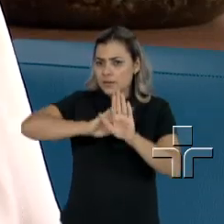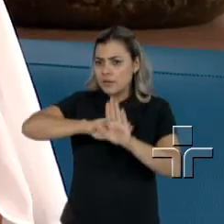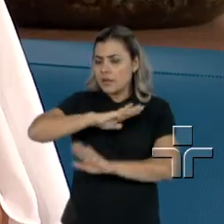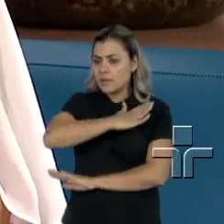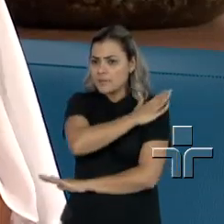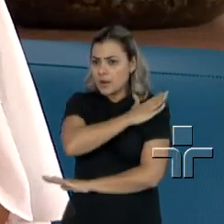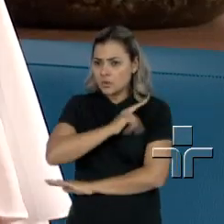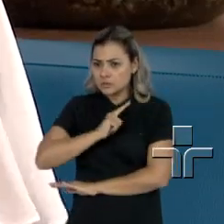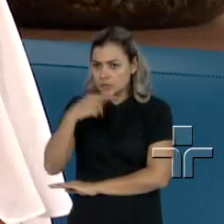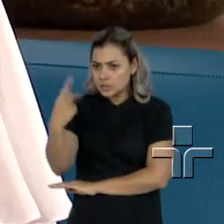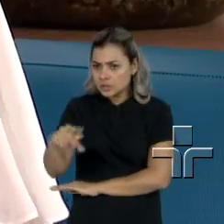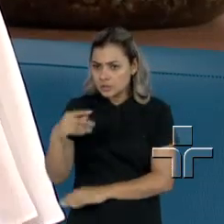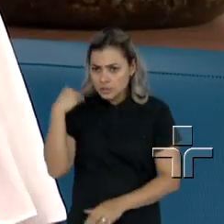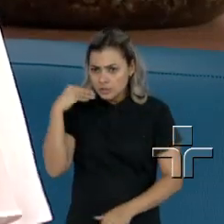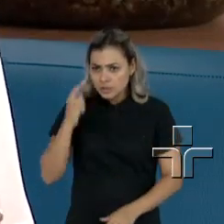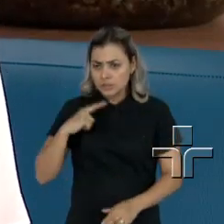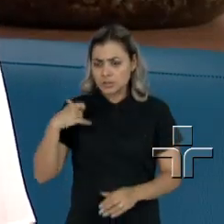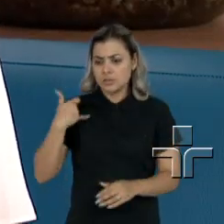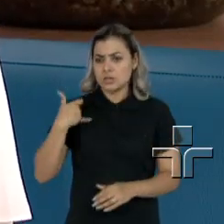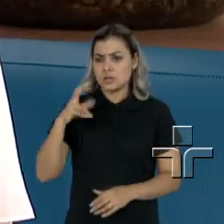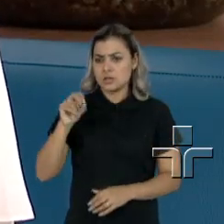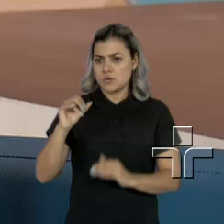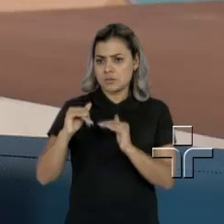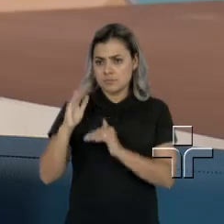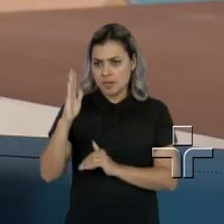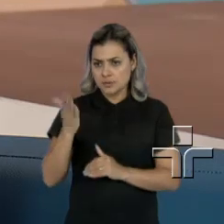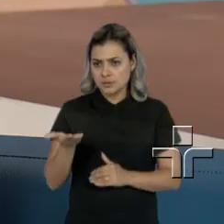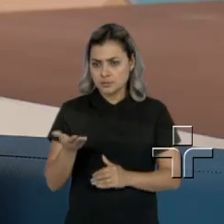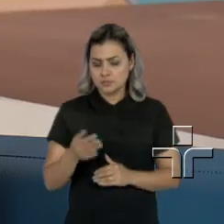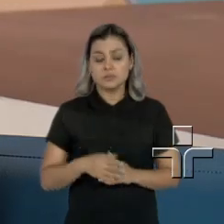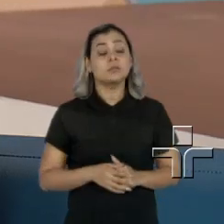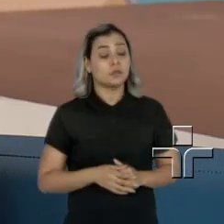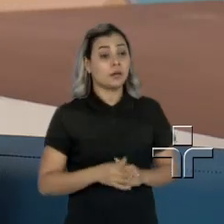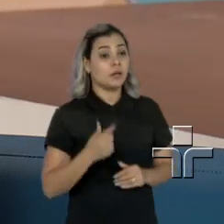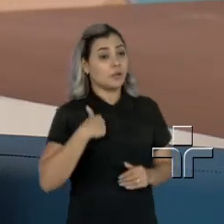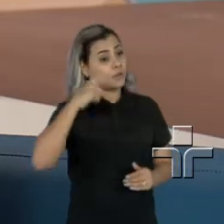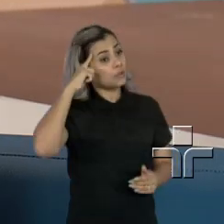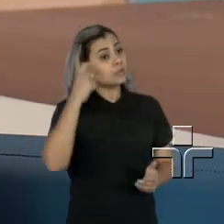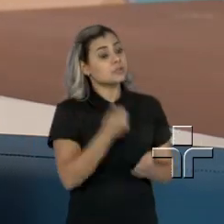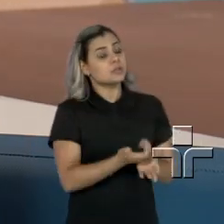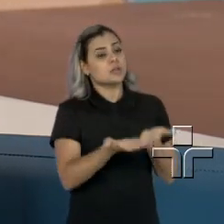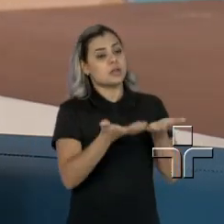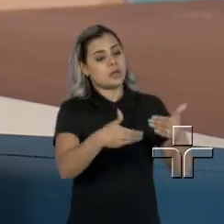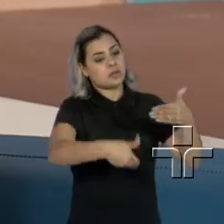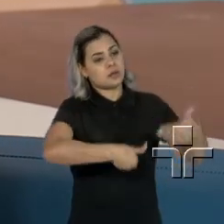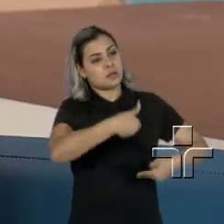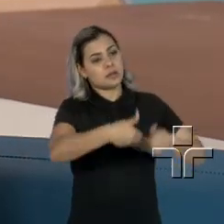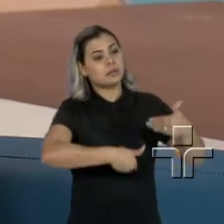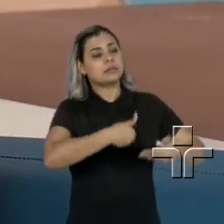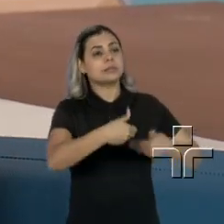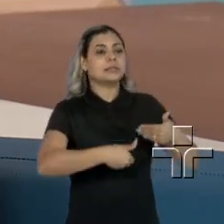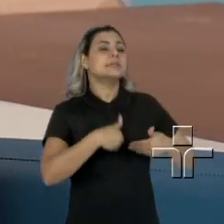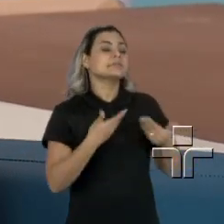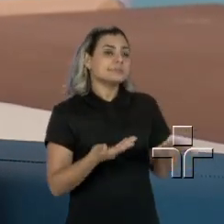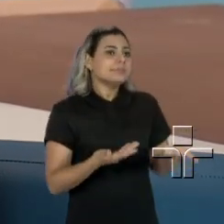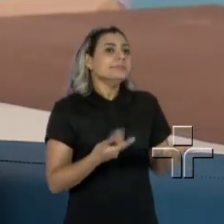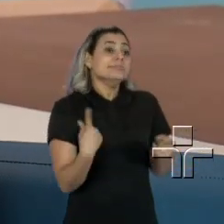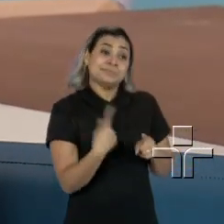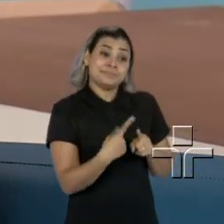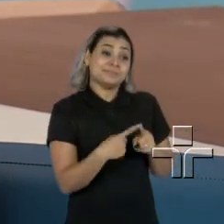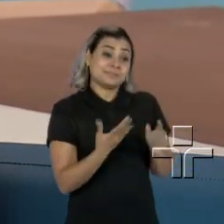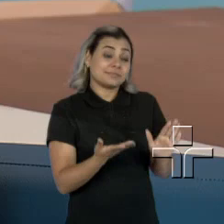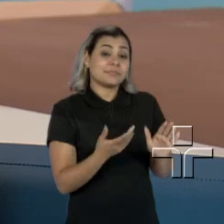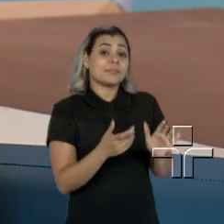decidiu ser mãe após os 50 anos? Quando eu decidi buscar o tratamento e até porque